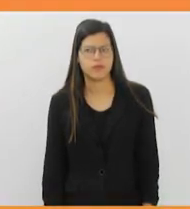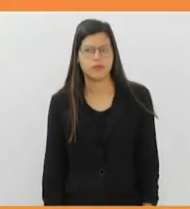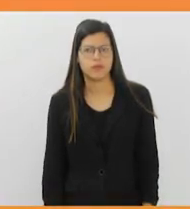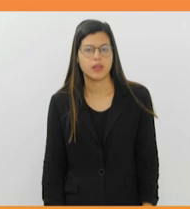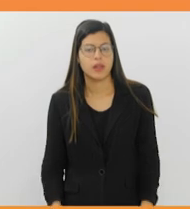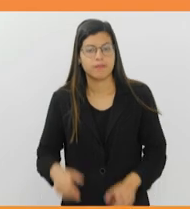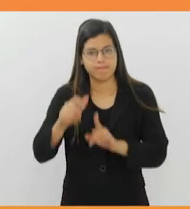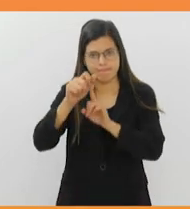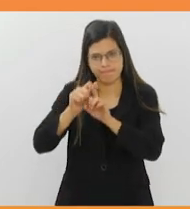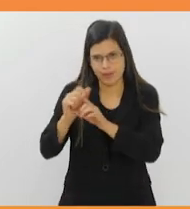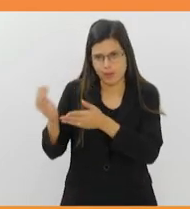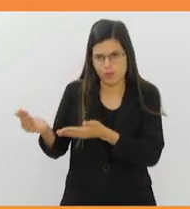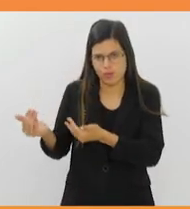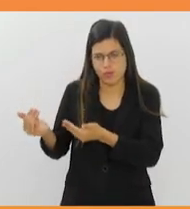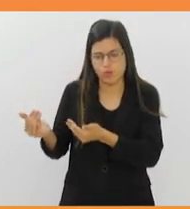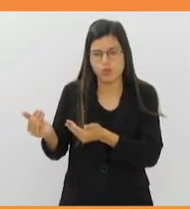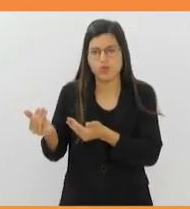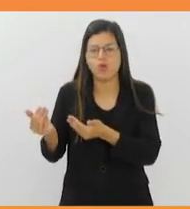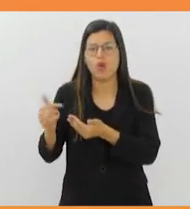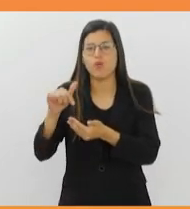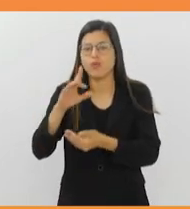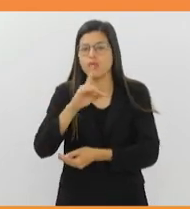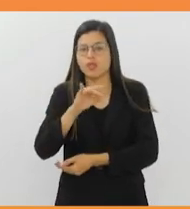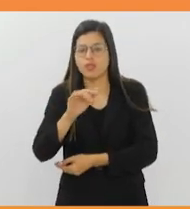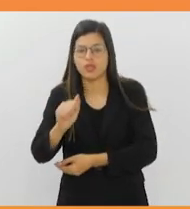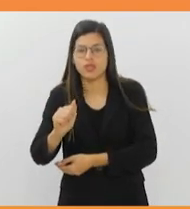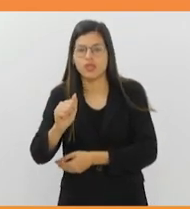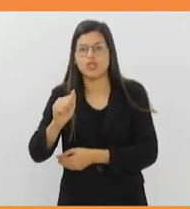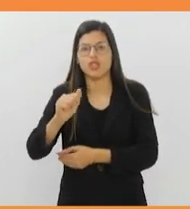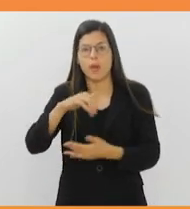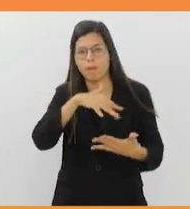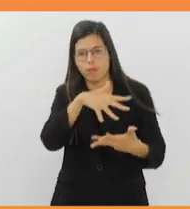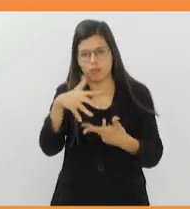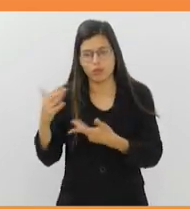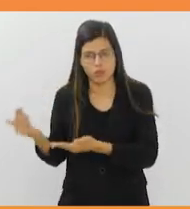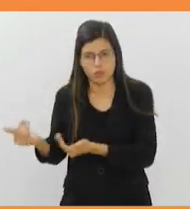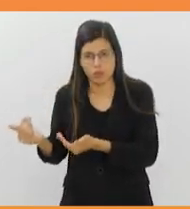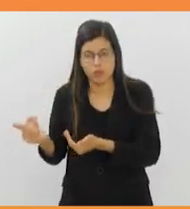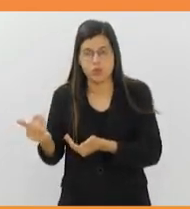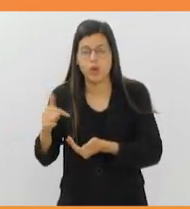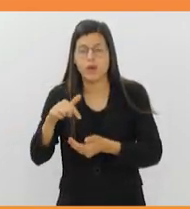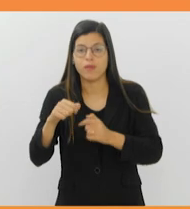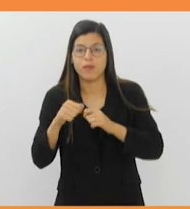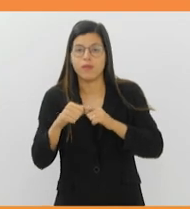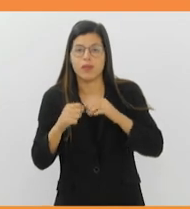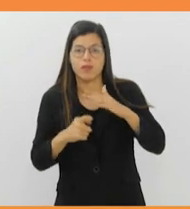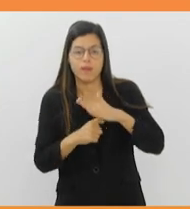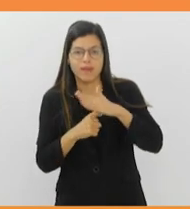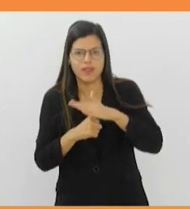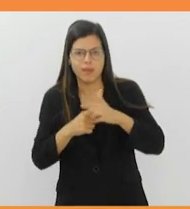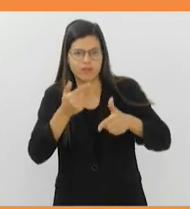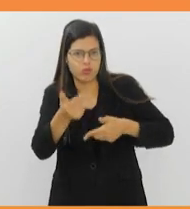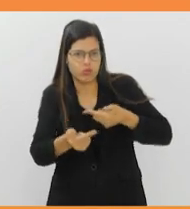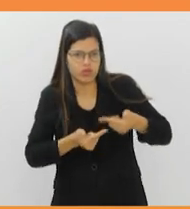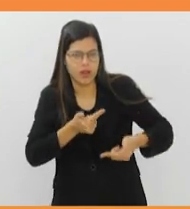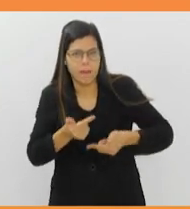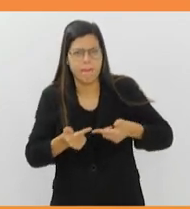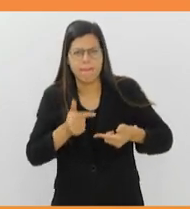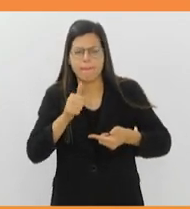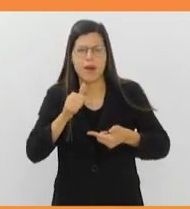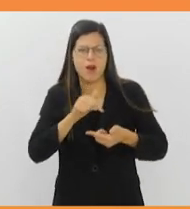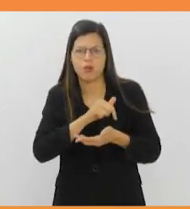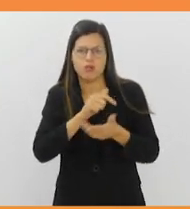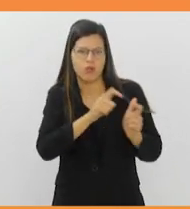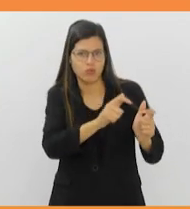Neste mês da juventude, em comemoração ao Dia Internacional da Juventude, está sendo realizado o Feirão da Empregabilidade em várias regiões de